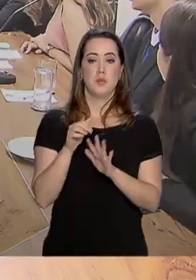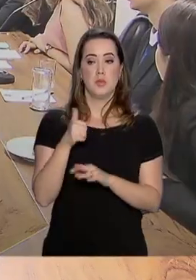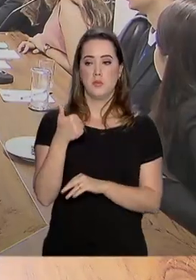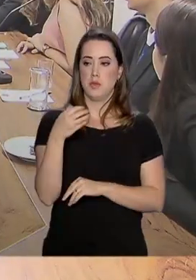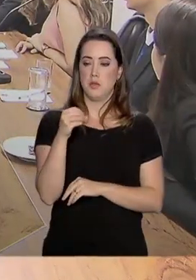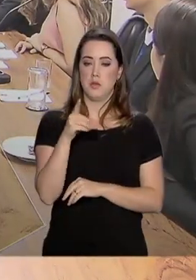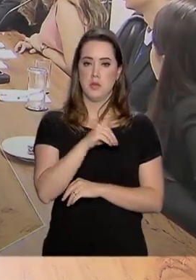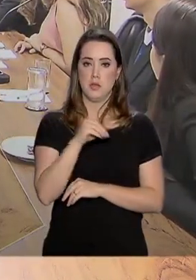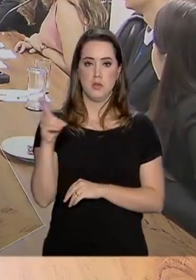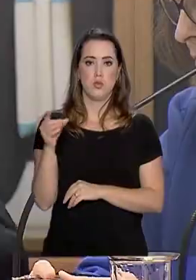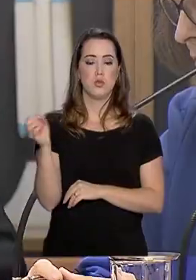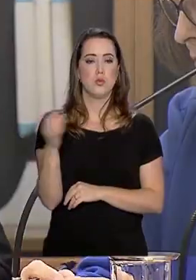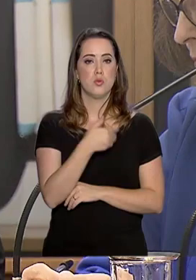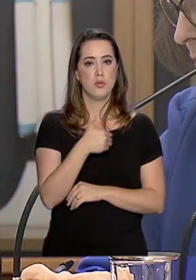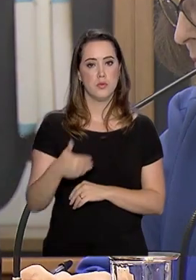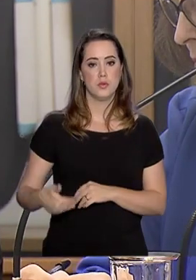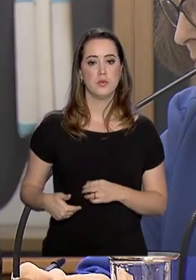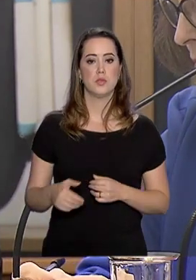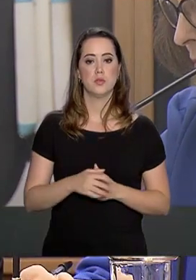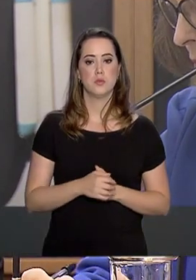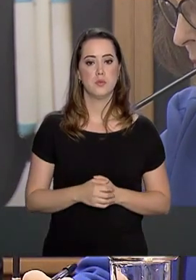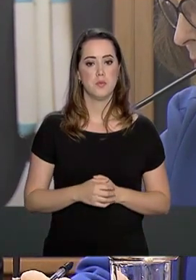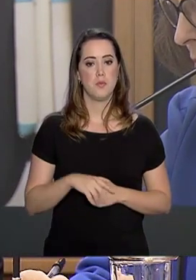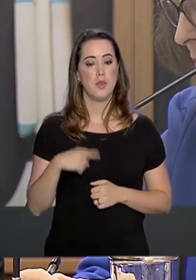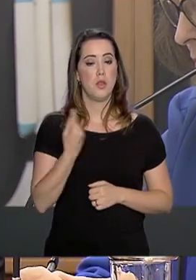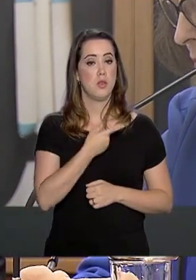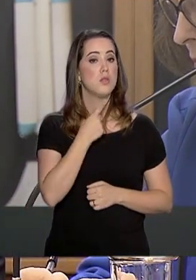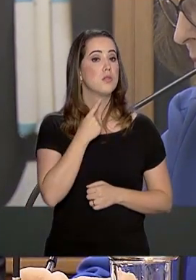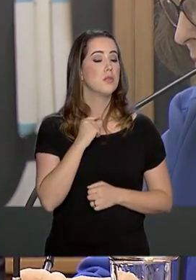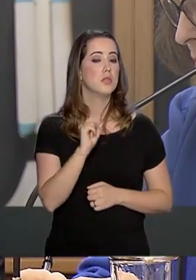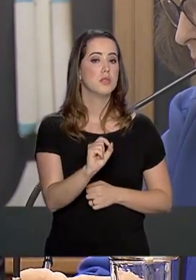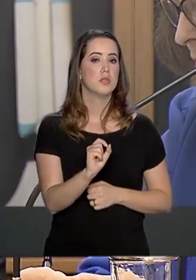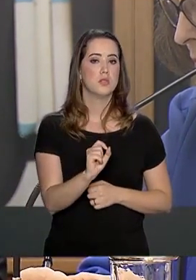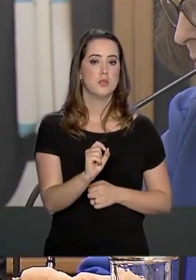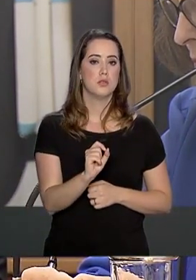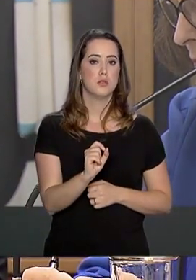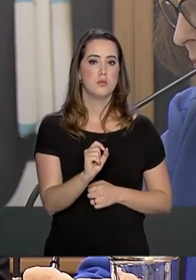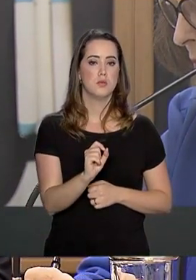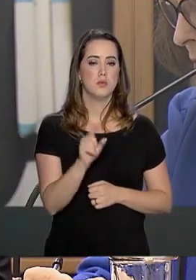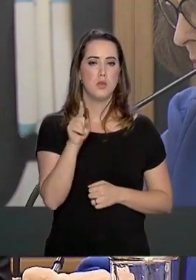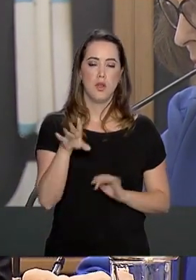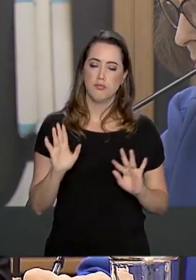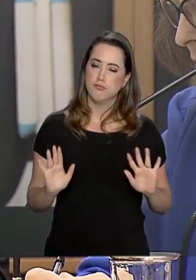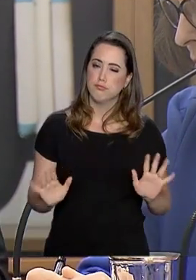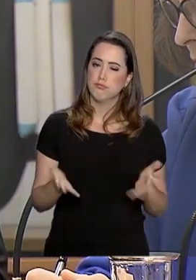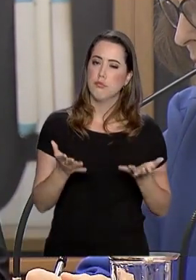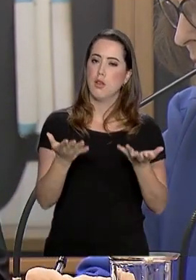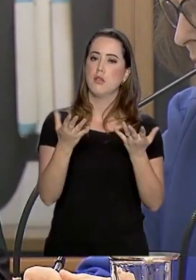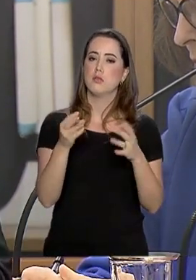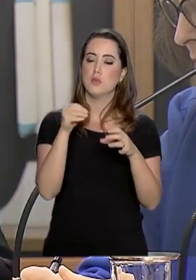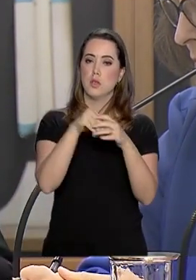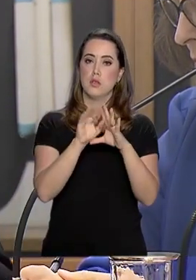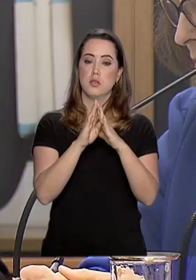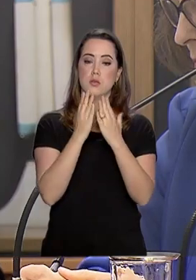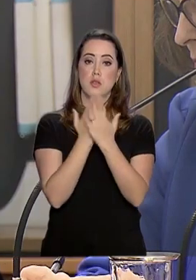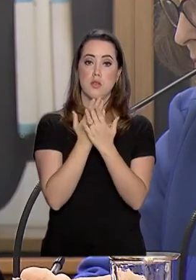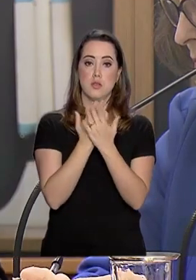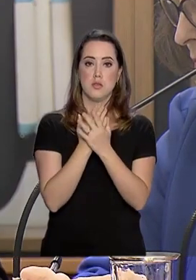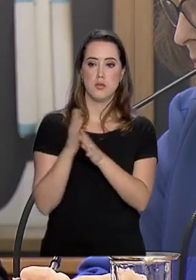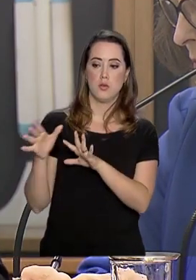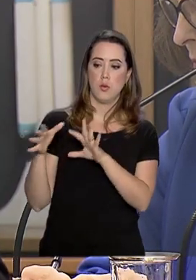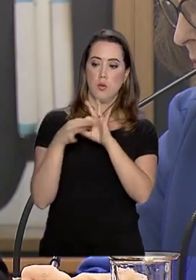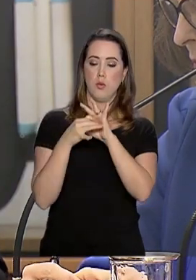dias do novo governo. A nossa intenção é estimular dentro das escolas a